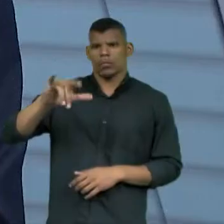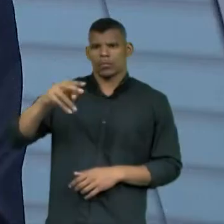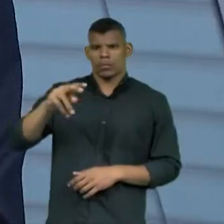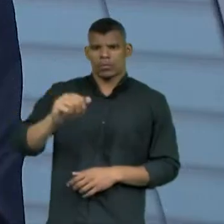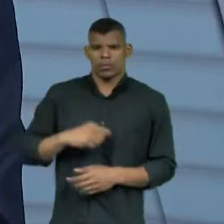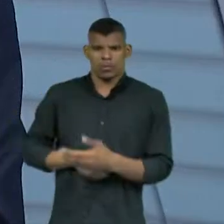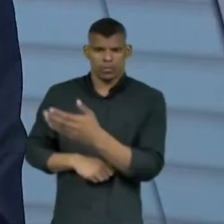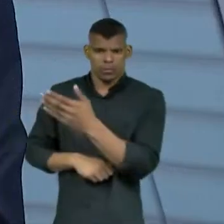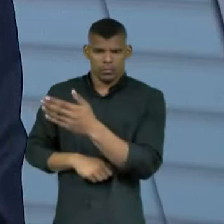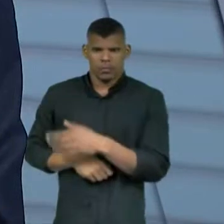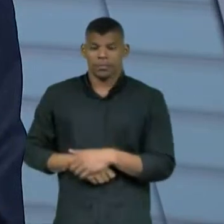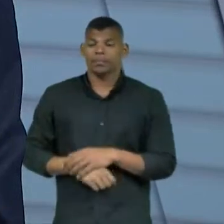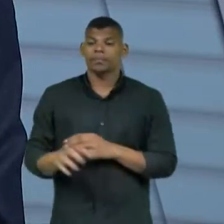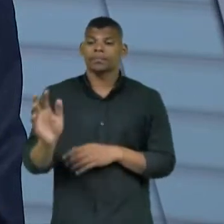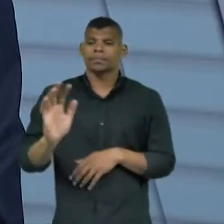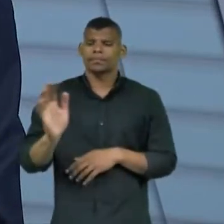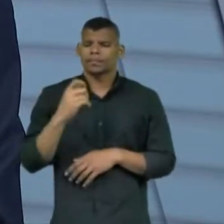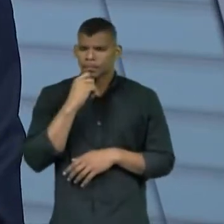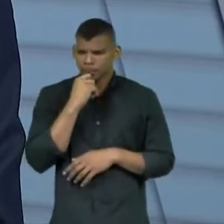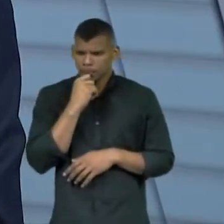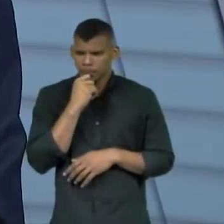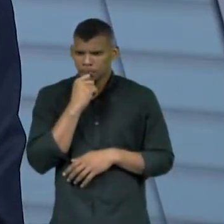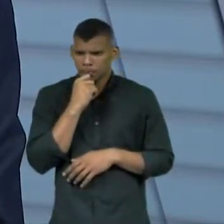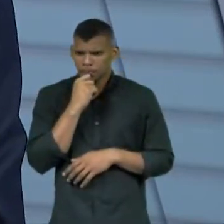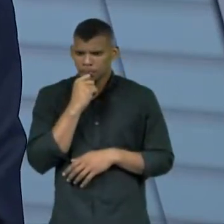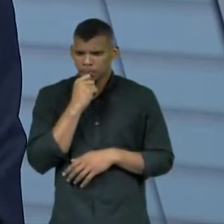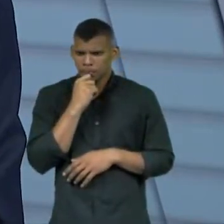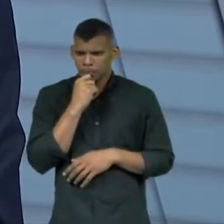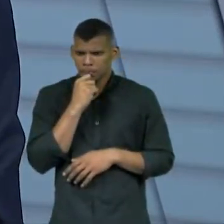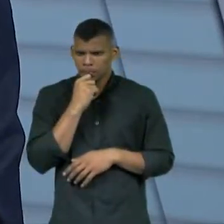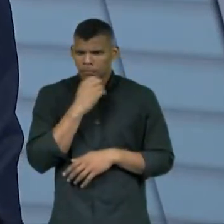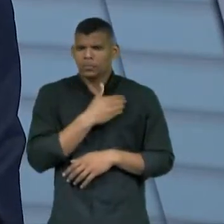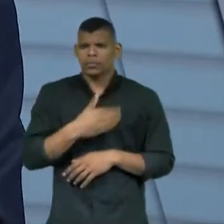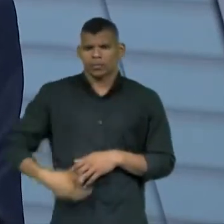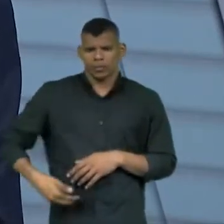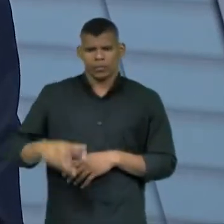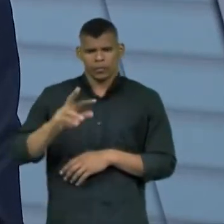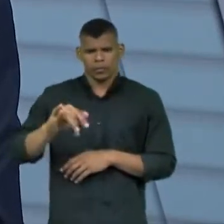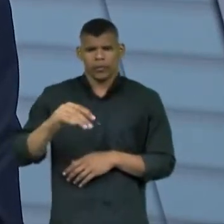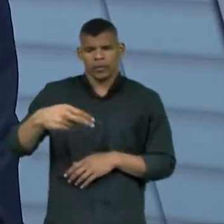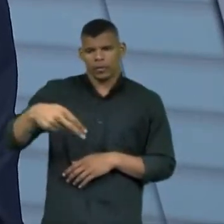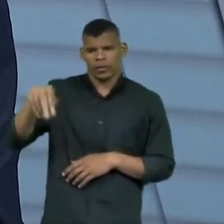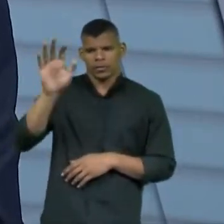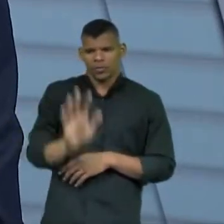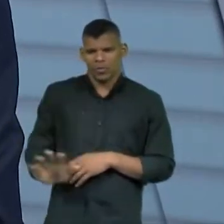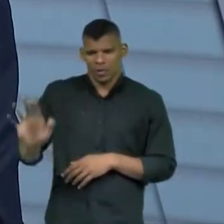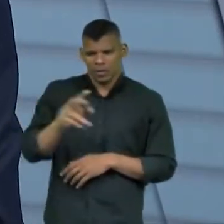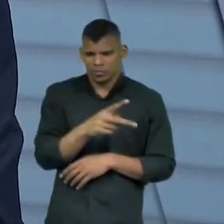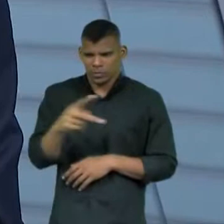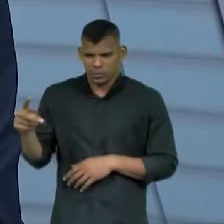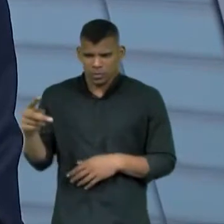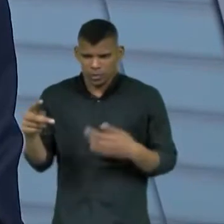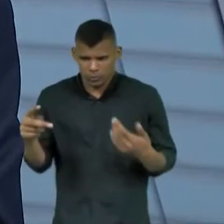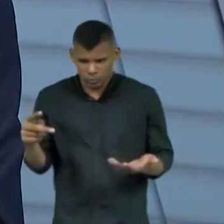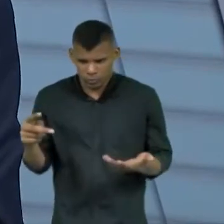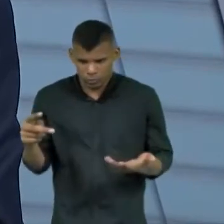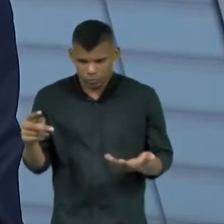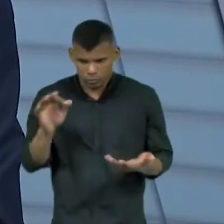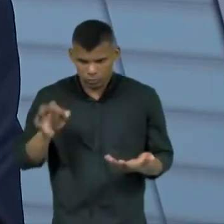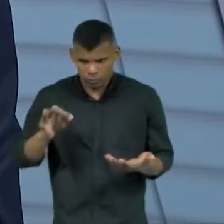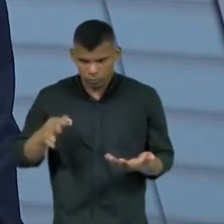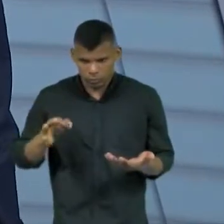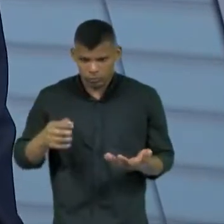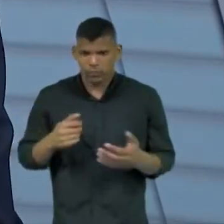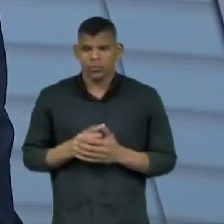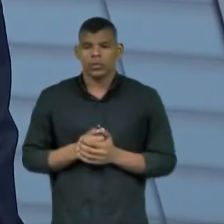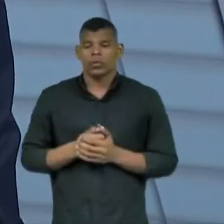o governo, por exemplo, a eleição é nacional, caso o presidente da República, está vedado contra